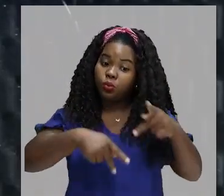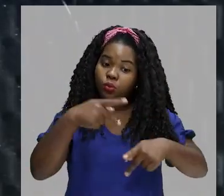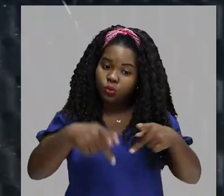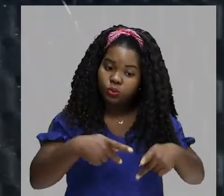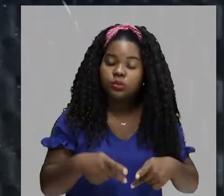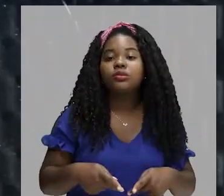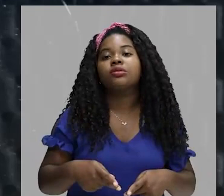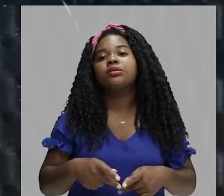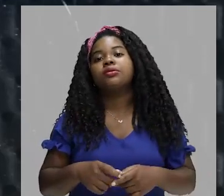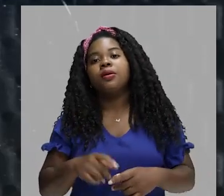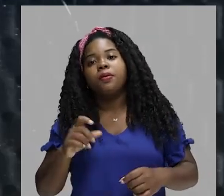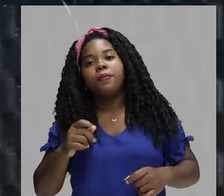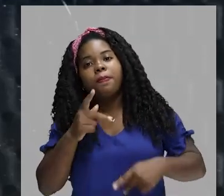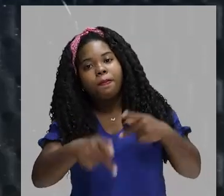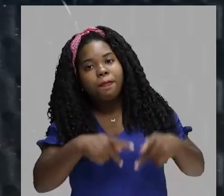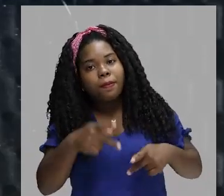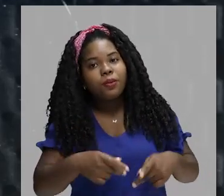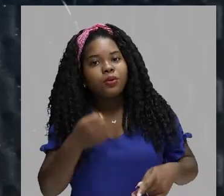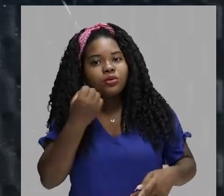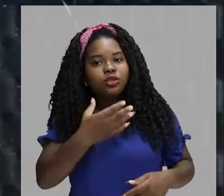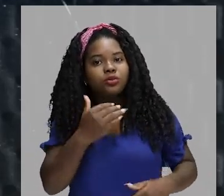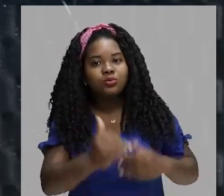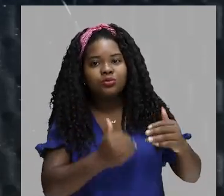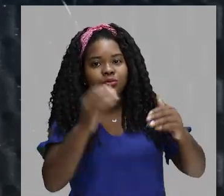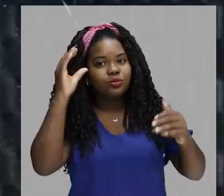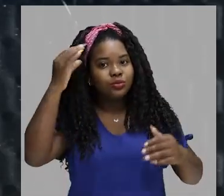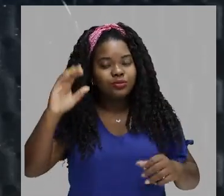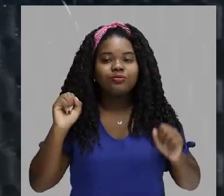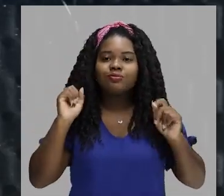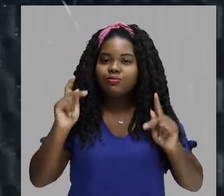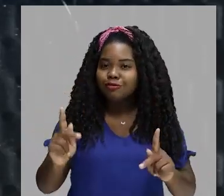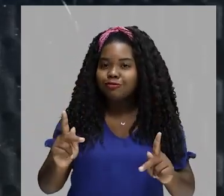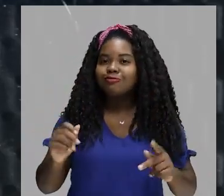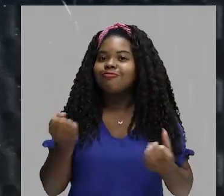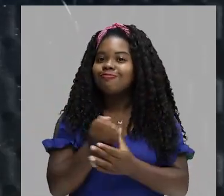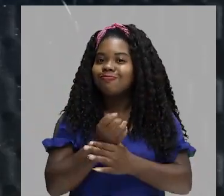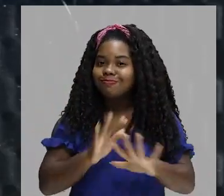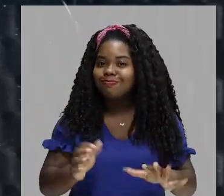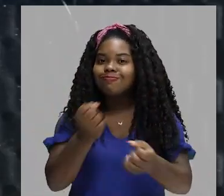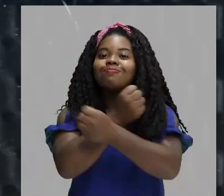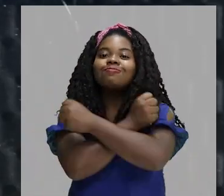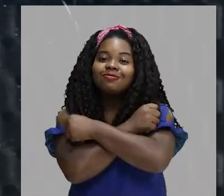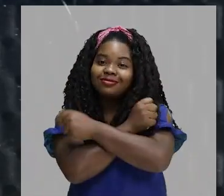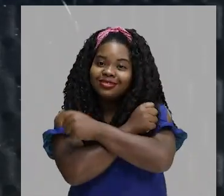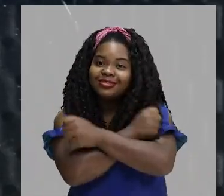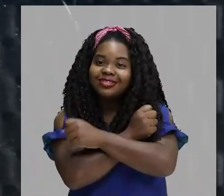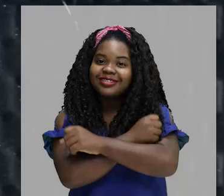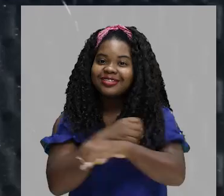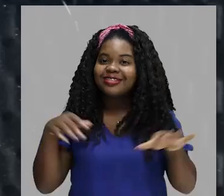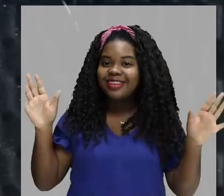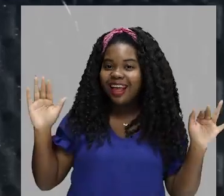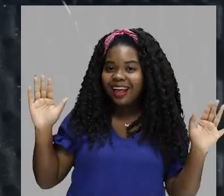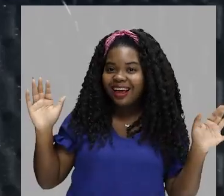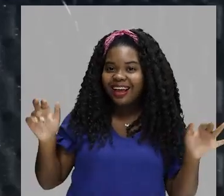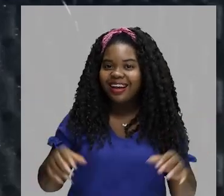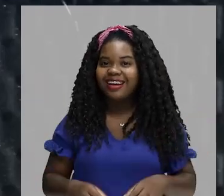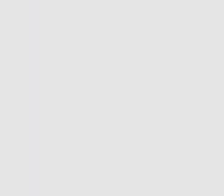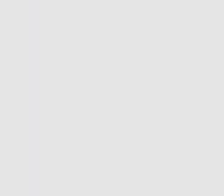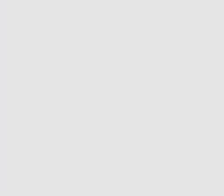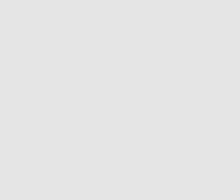chamados povos civilizados, povos de alta cultura. Ok, galerinha? Um grande abraço e até o nosso próximo encontro.